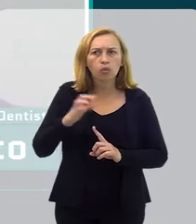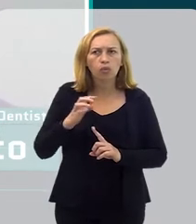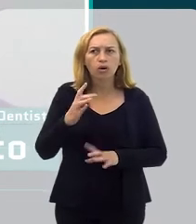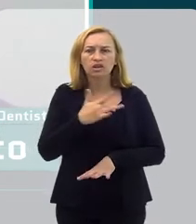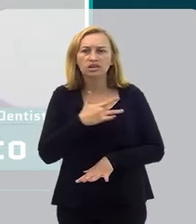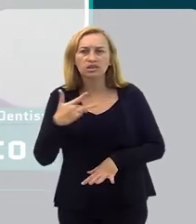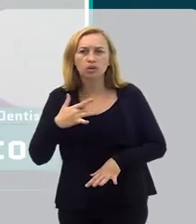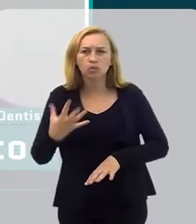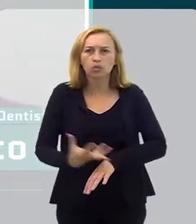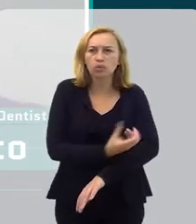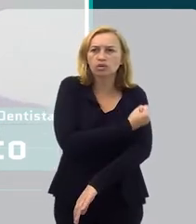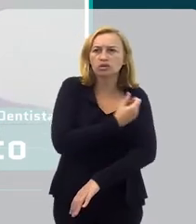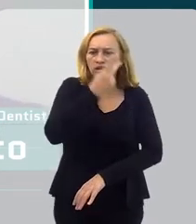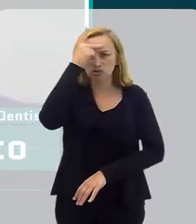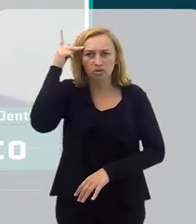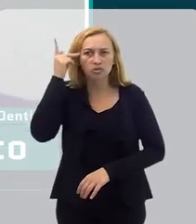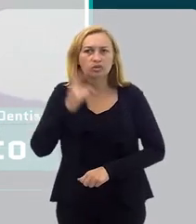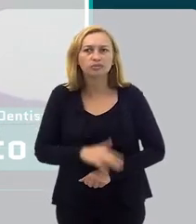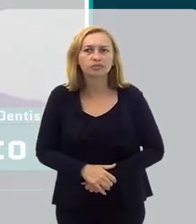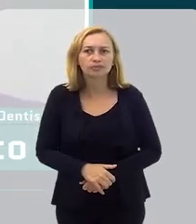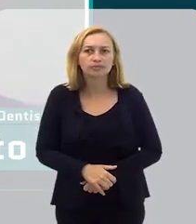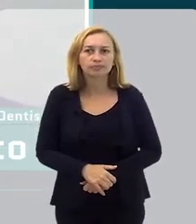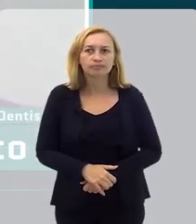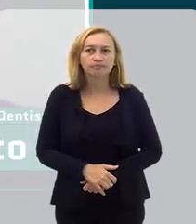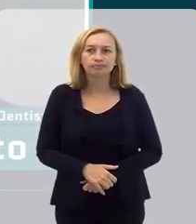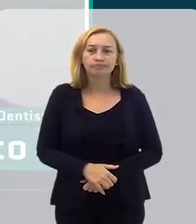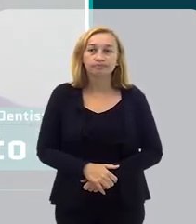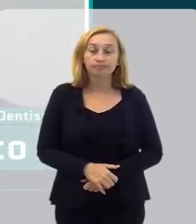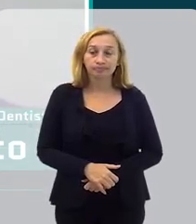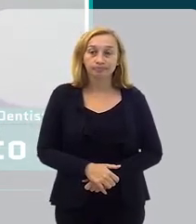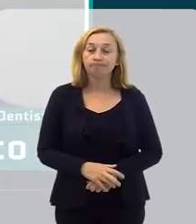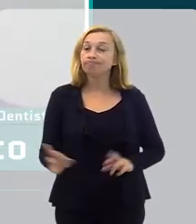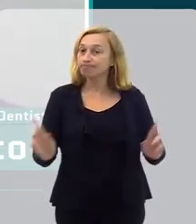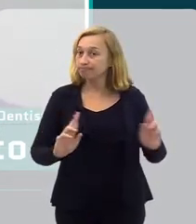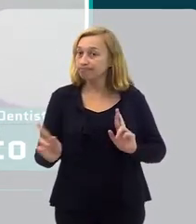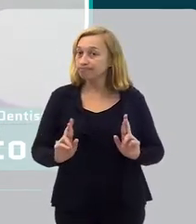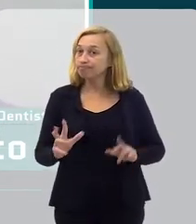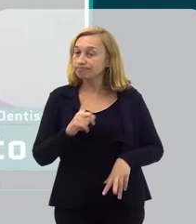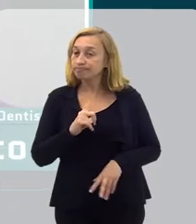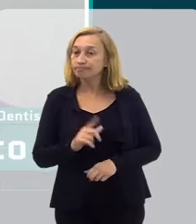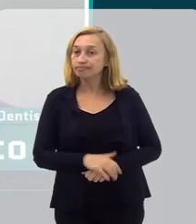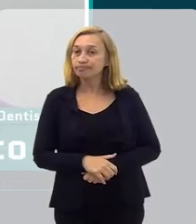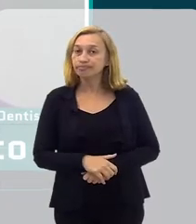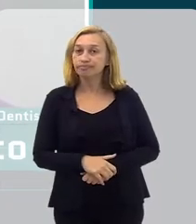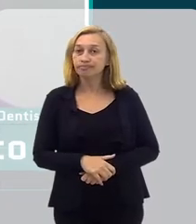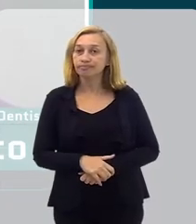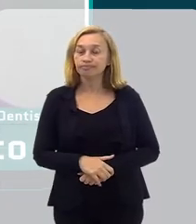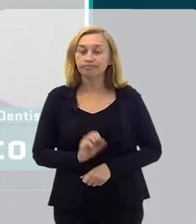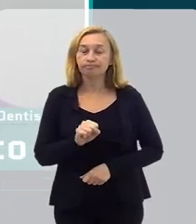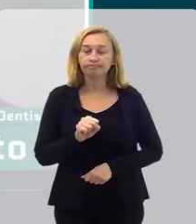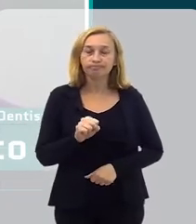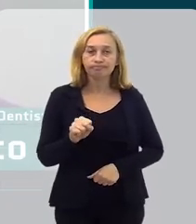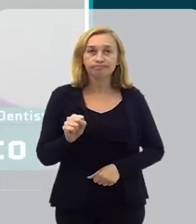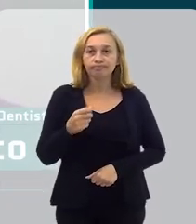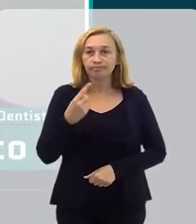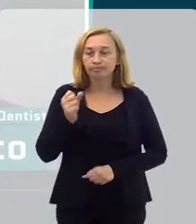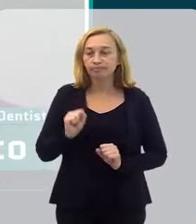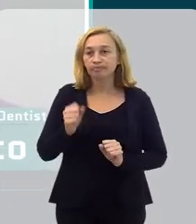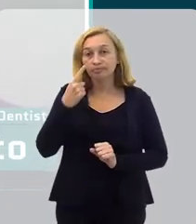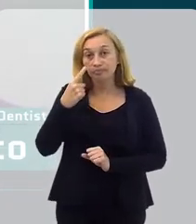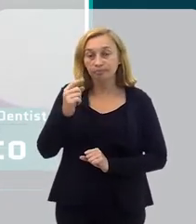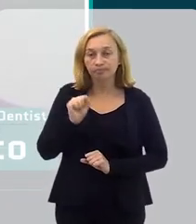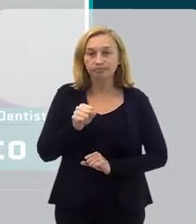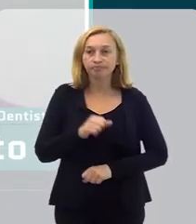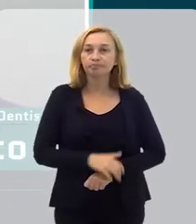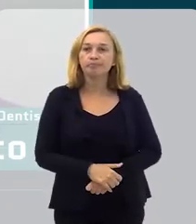saúde emocional das pessoas? Existe uma relação? Como é que é isso? Nós podemos dizer que sim,